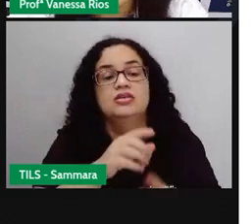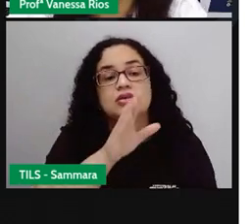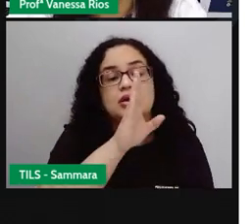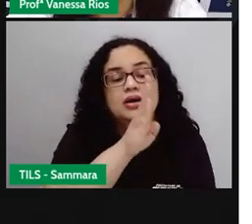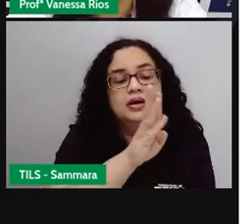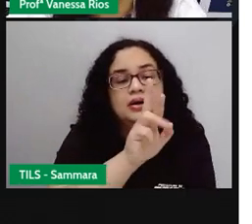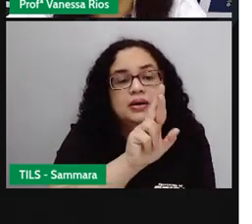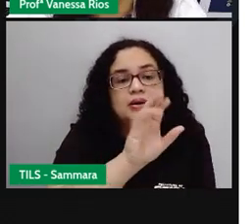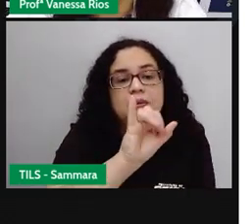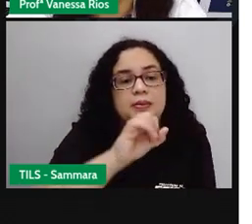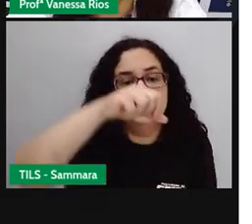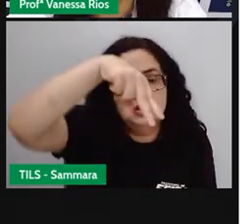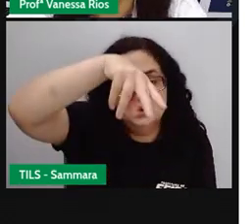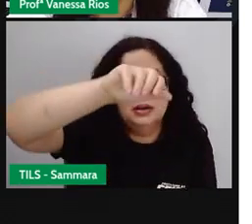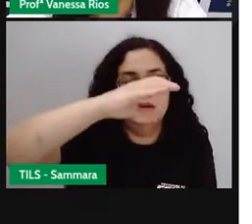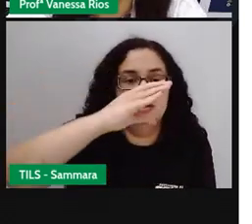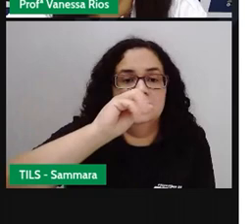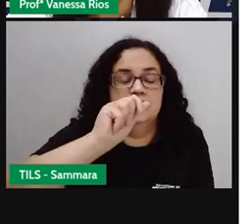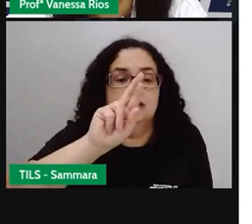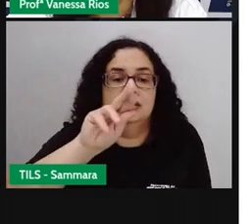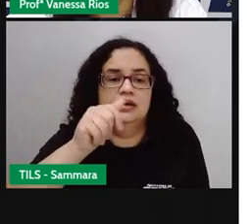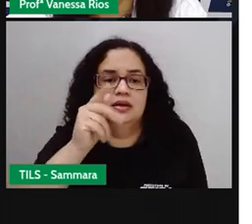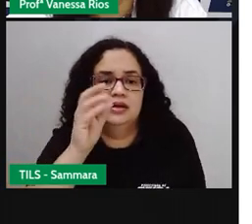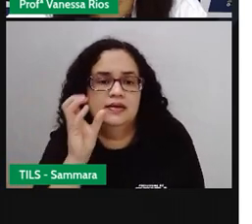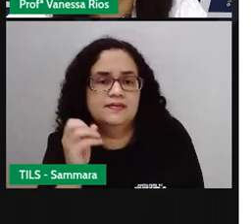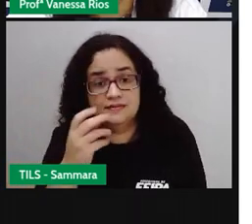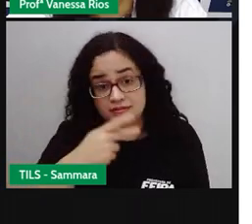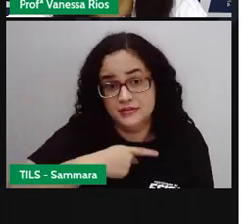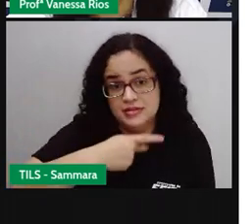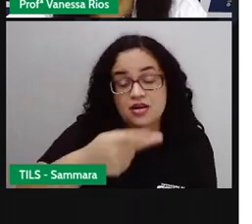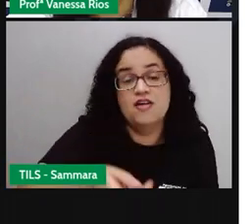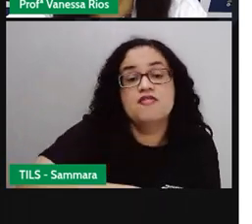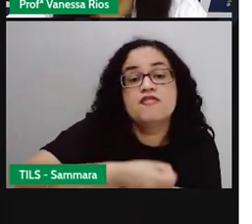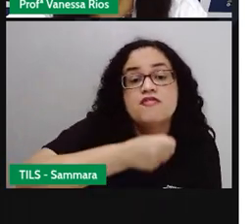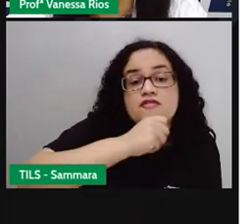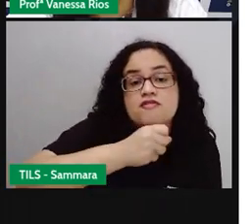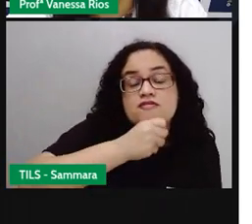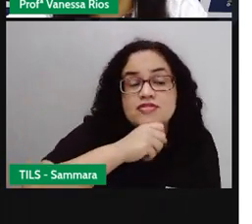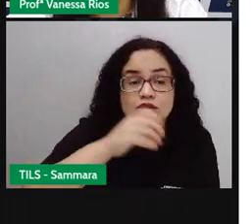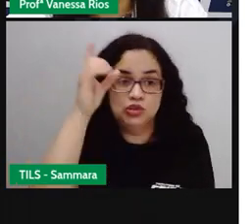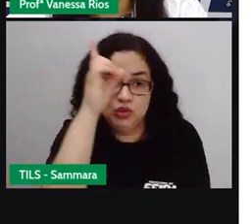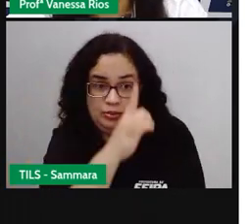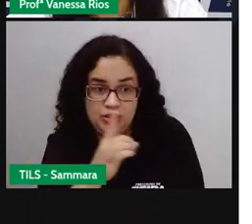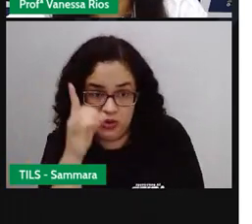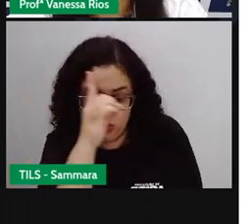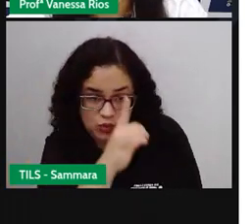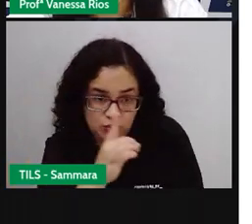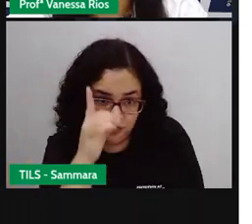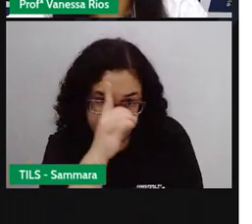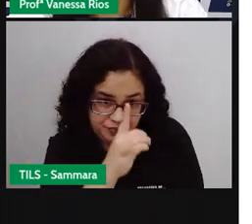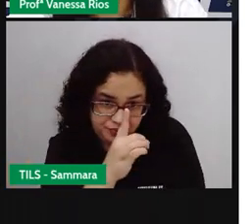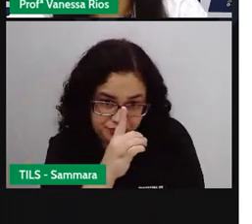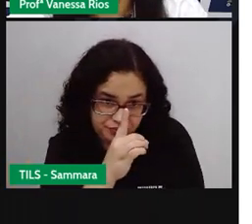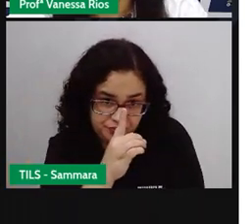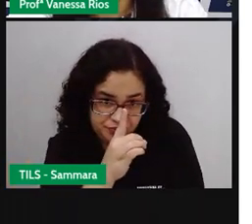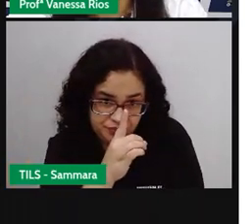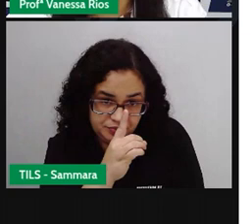Brincarão. Agora, visitaremos a vovó no domingo.